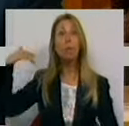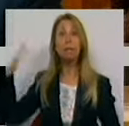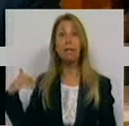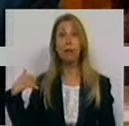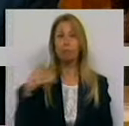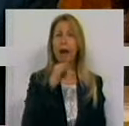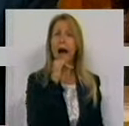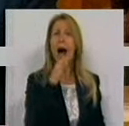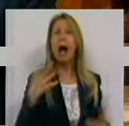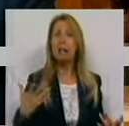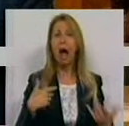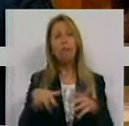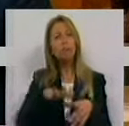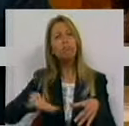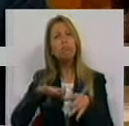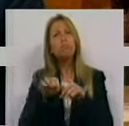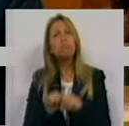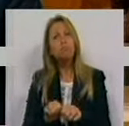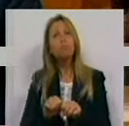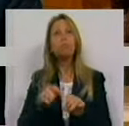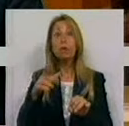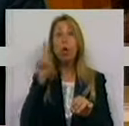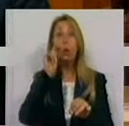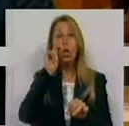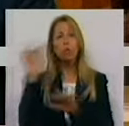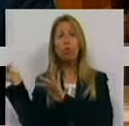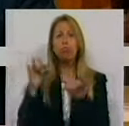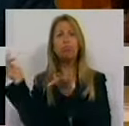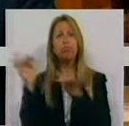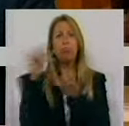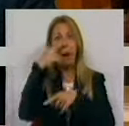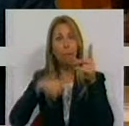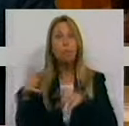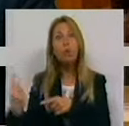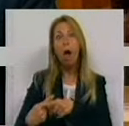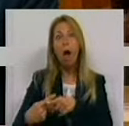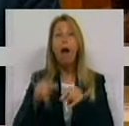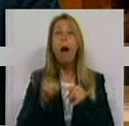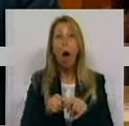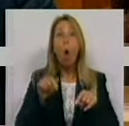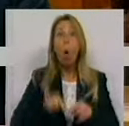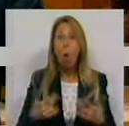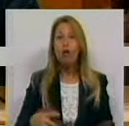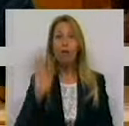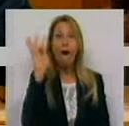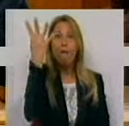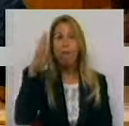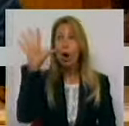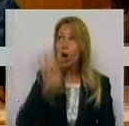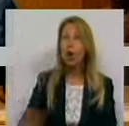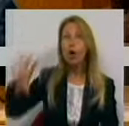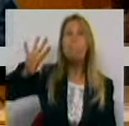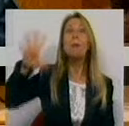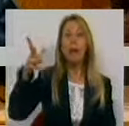Algarve manipulizava o movimento da atividade turística. Hoje, 4 regiões do território nacional obtêm cotas de mercado